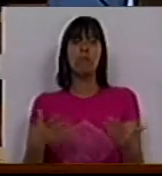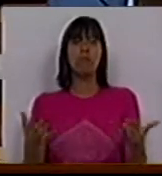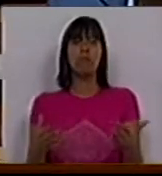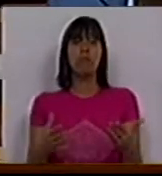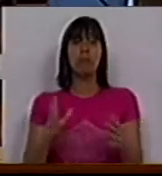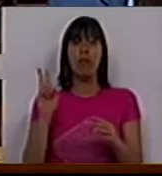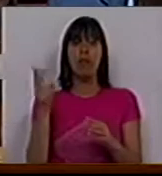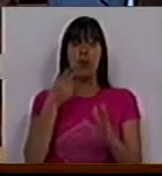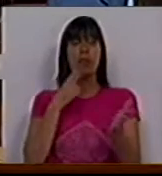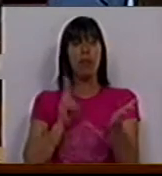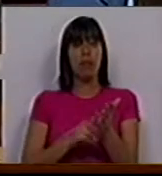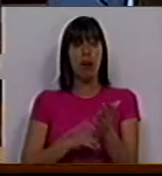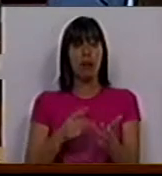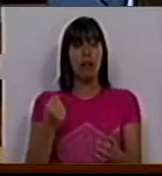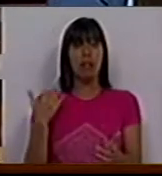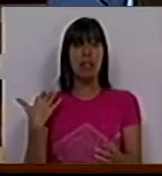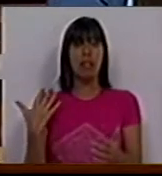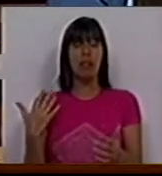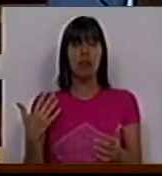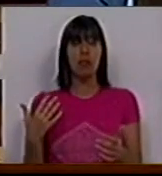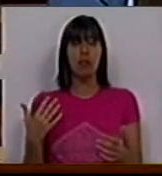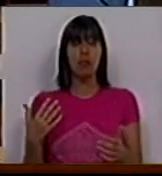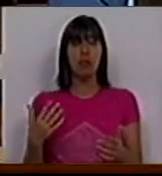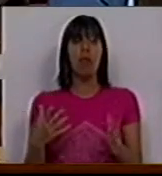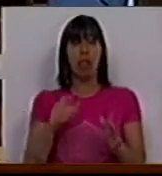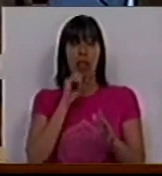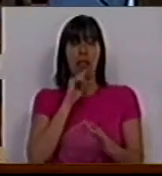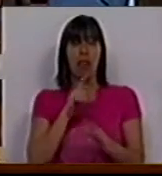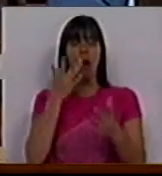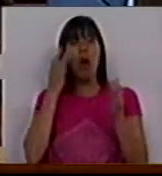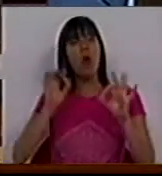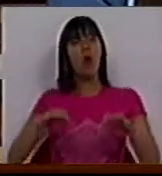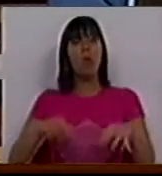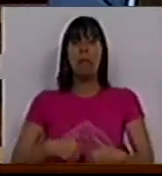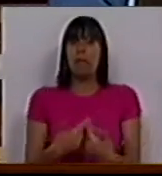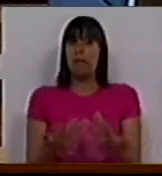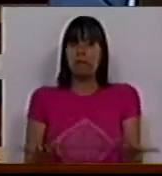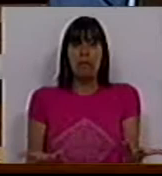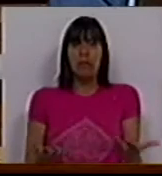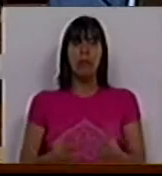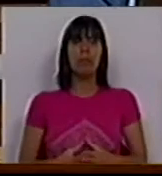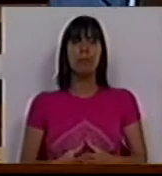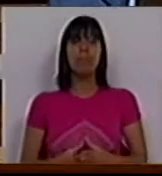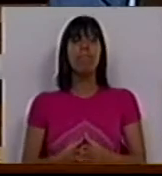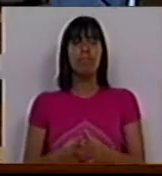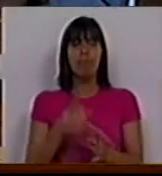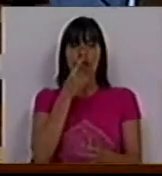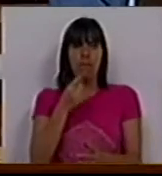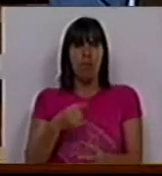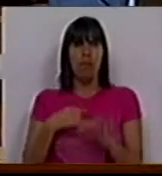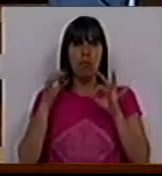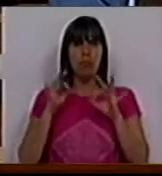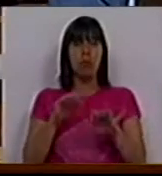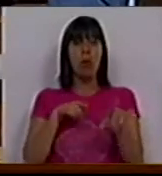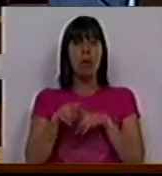Dois factos recentes que permitem concluir o seguinte. Finalmente, fracassou